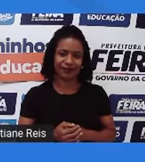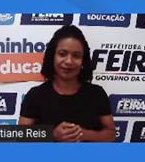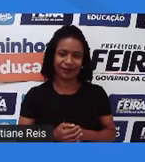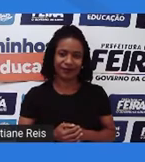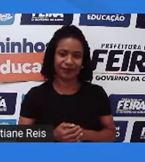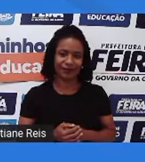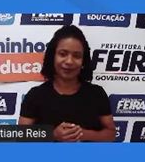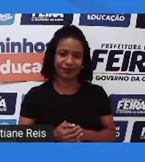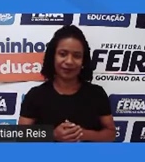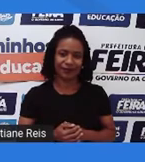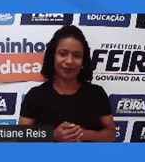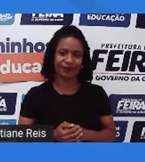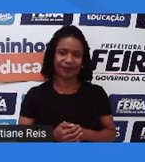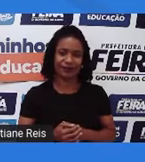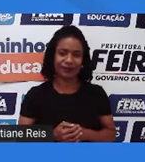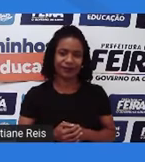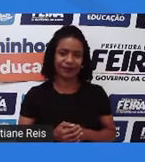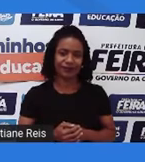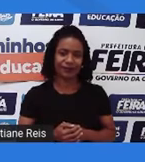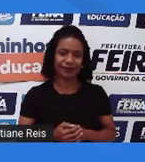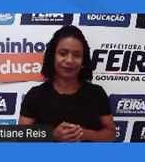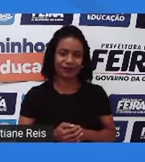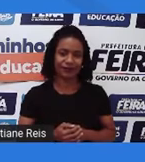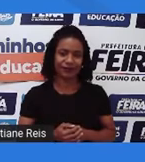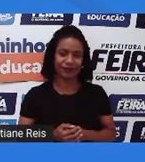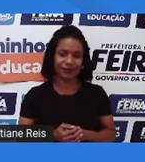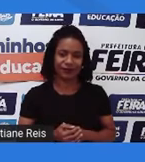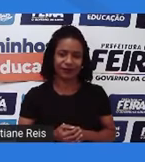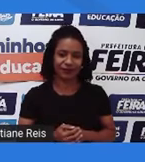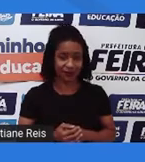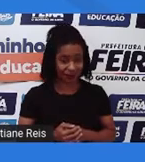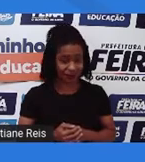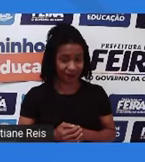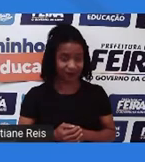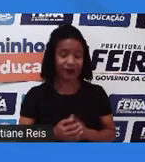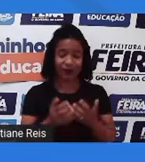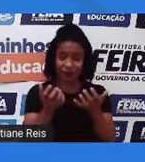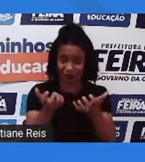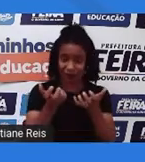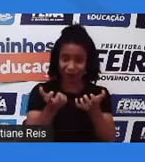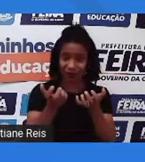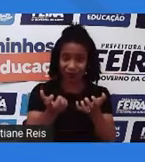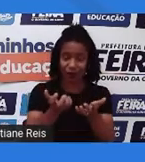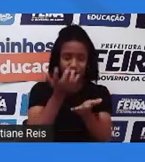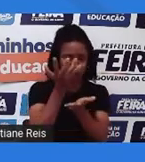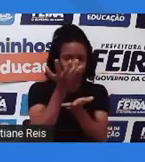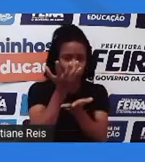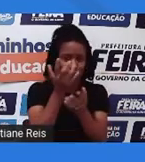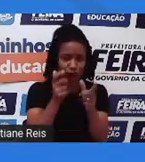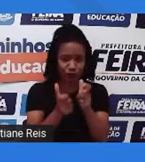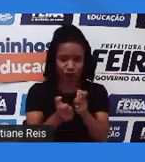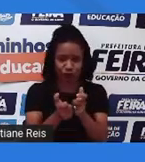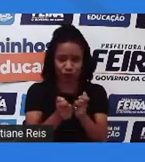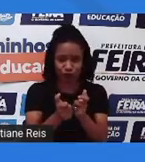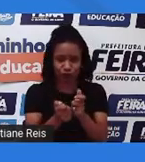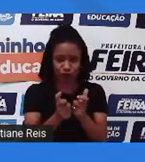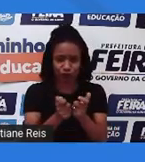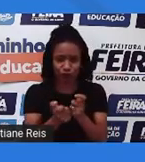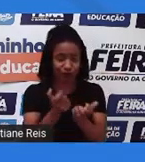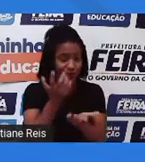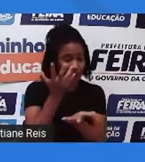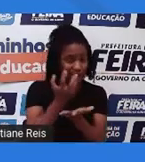it feels a little off. Então, você quer fazer o download de um jogo, né? Um jogo novo,